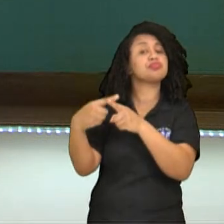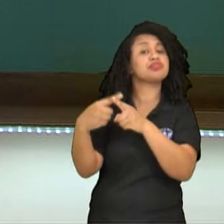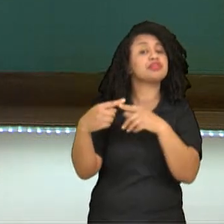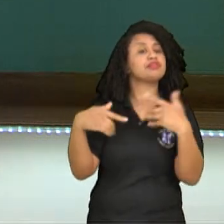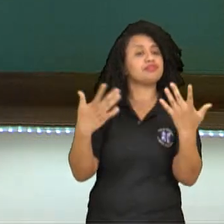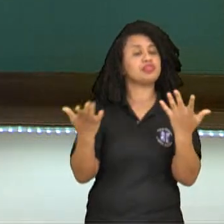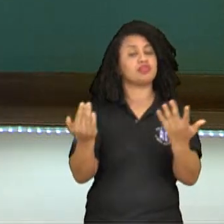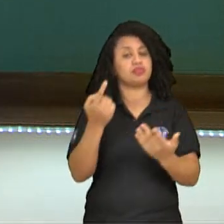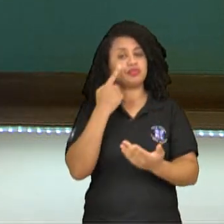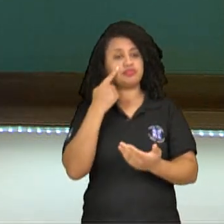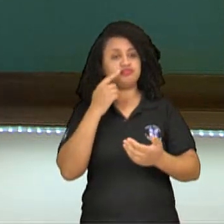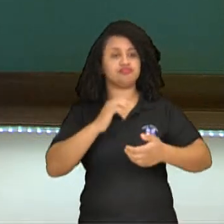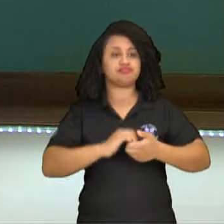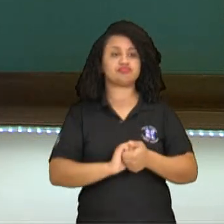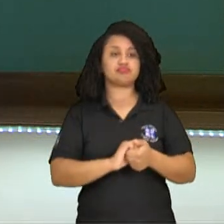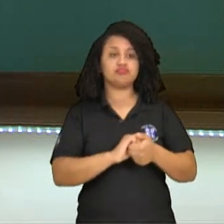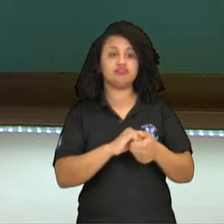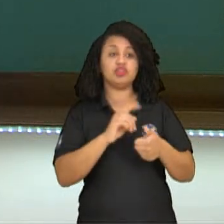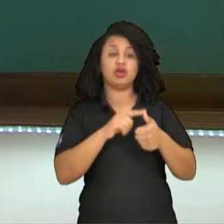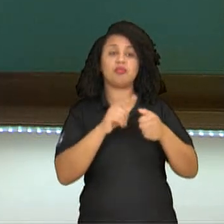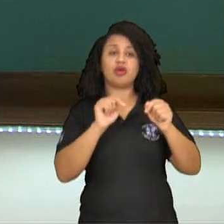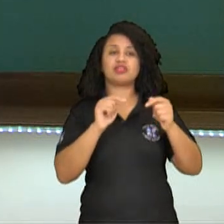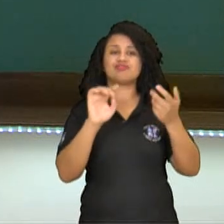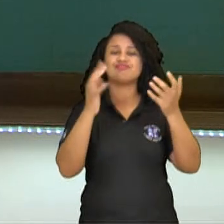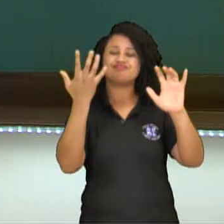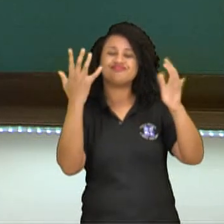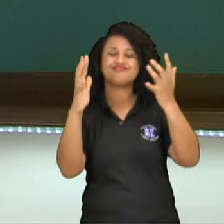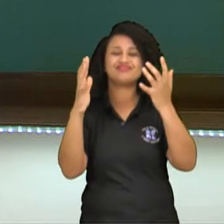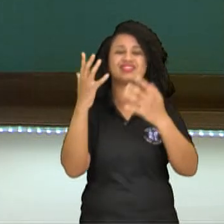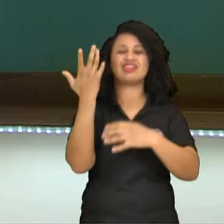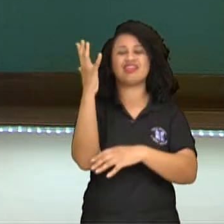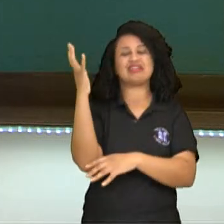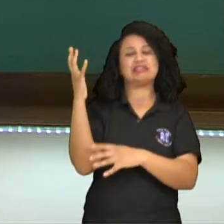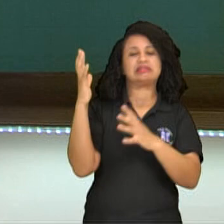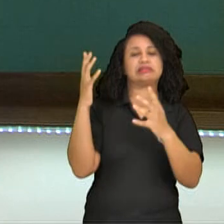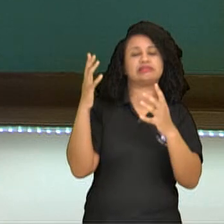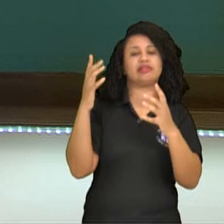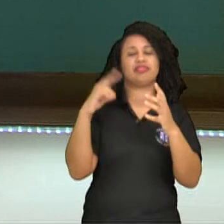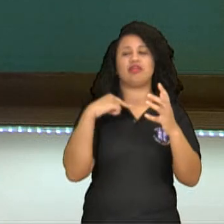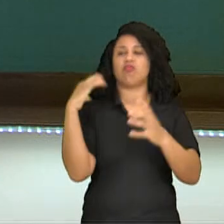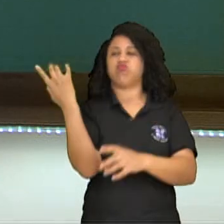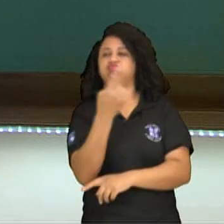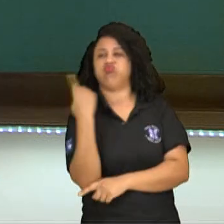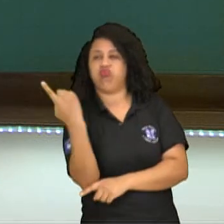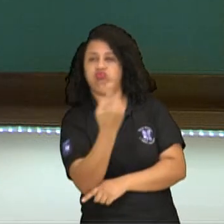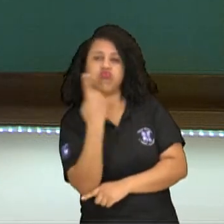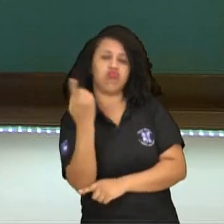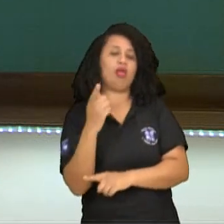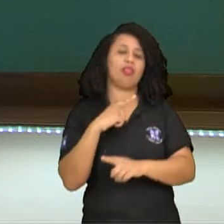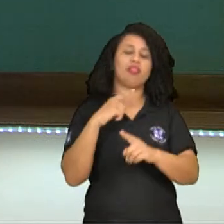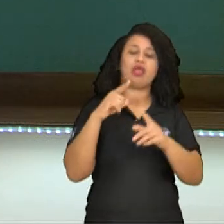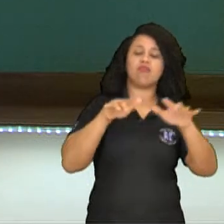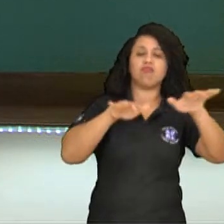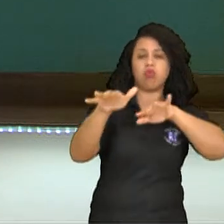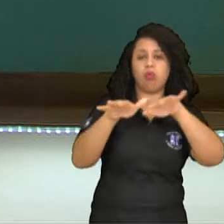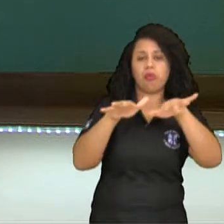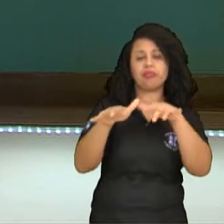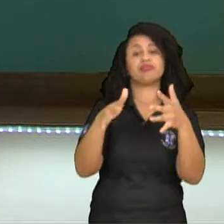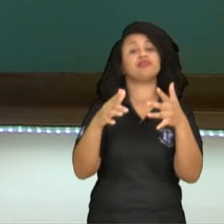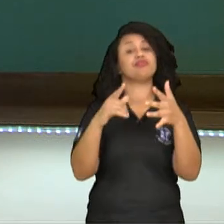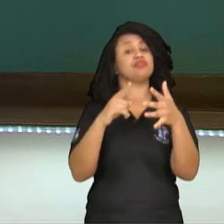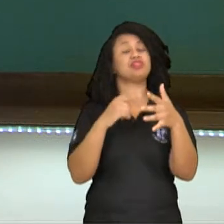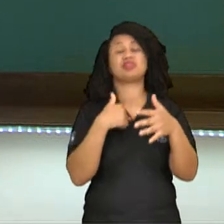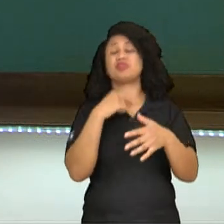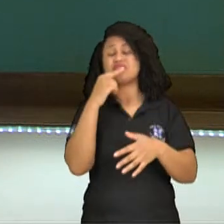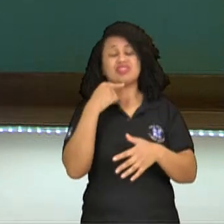Vamos ver aqui. Desastres ambientais. Teve um tufão, um tornado, um terremoto. Não